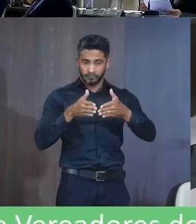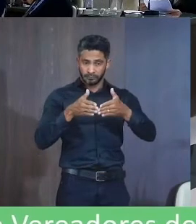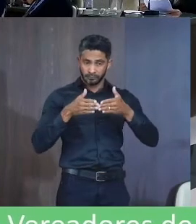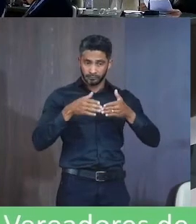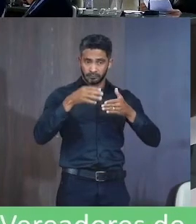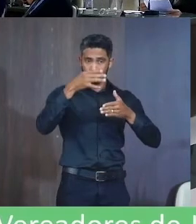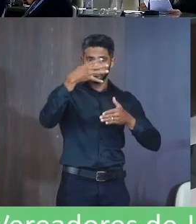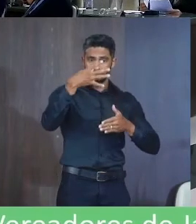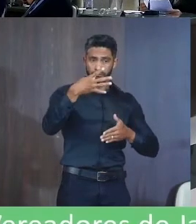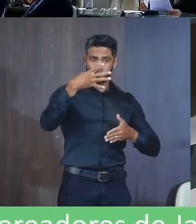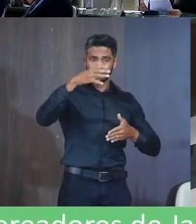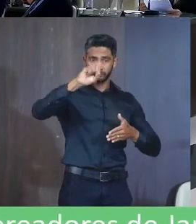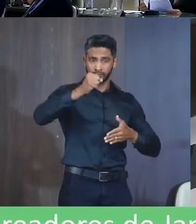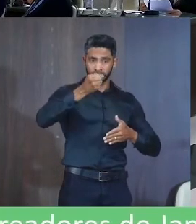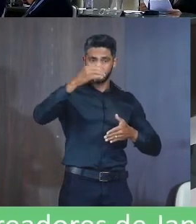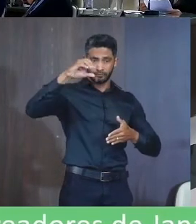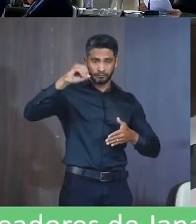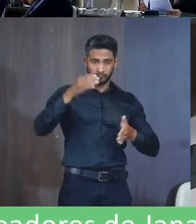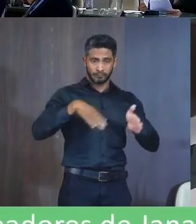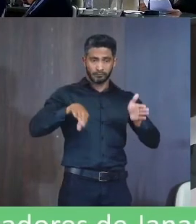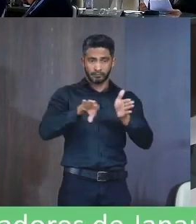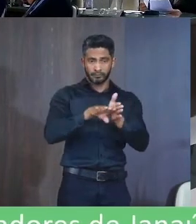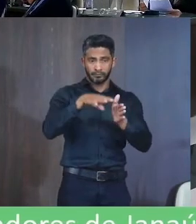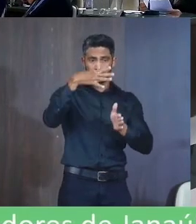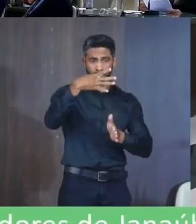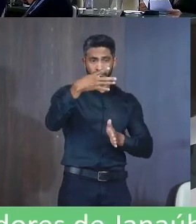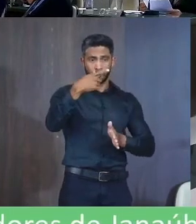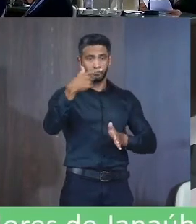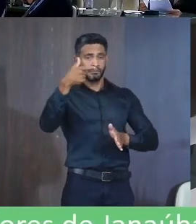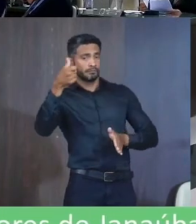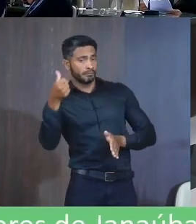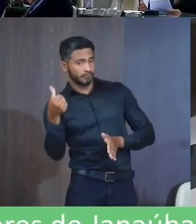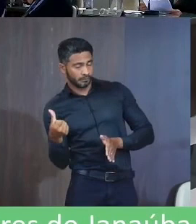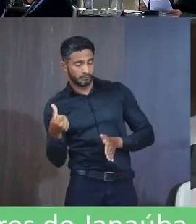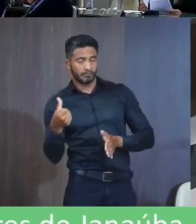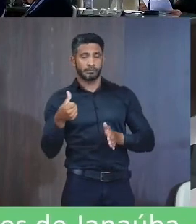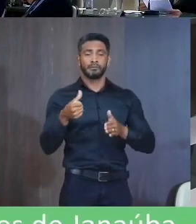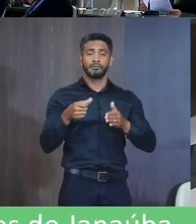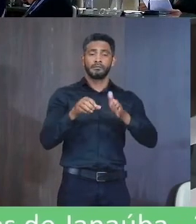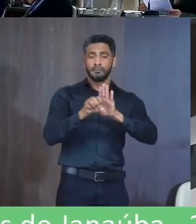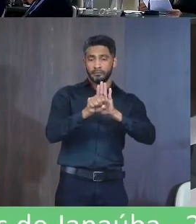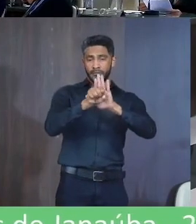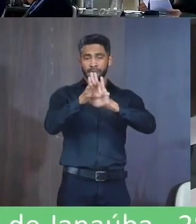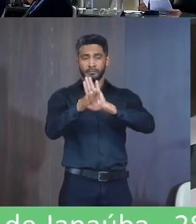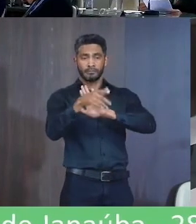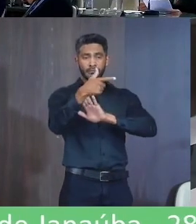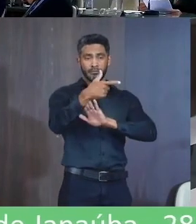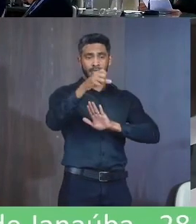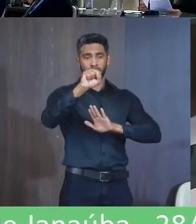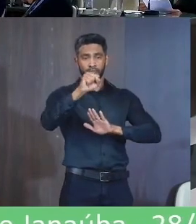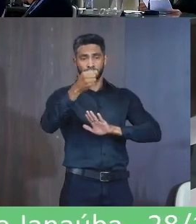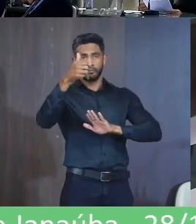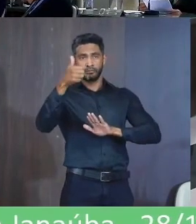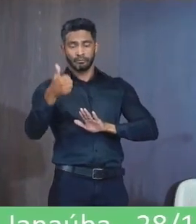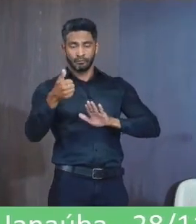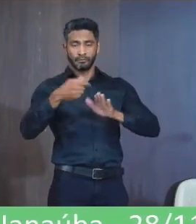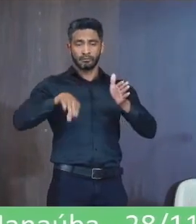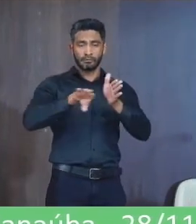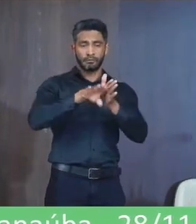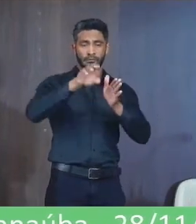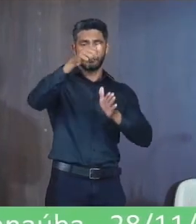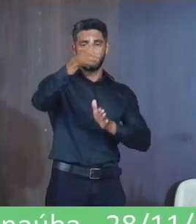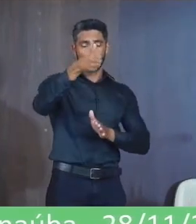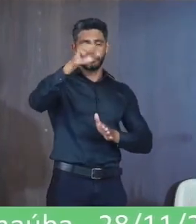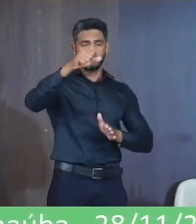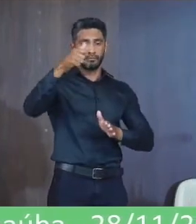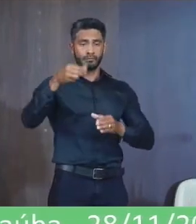408 a 426-2022 Indicações de necessidades 281 a 284 de 2022